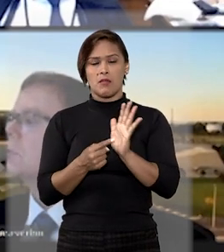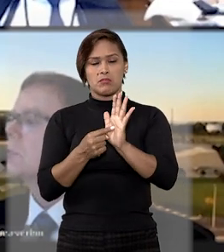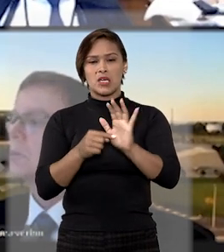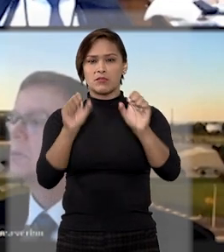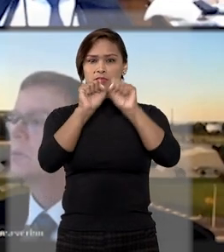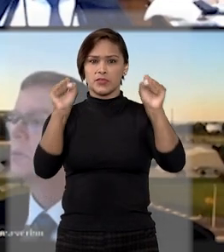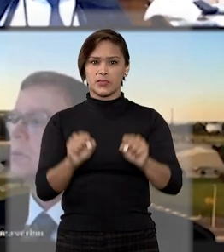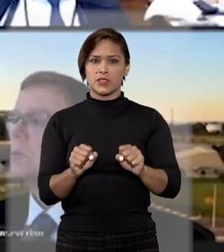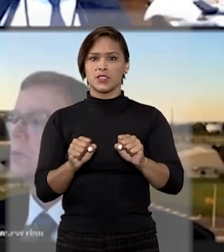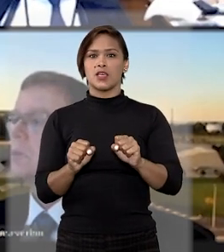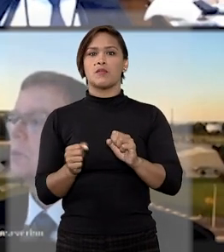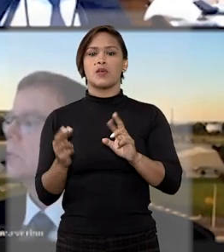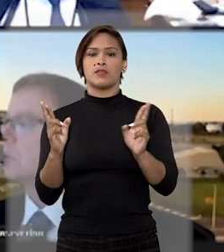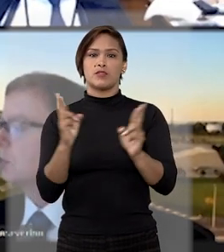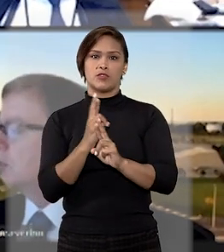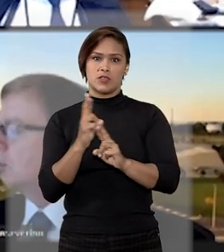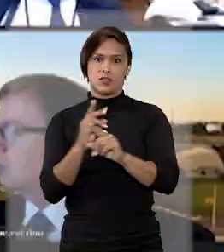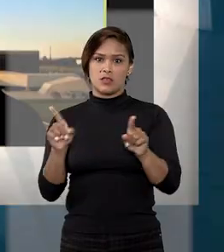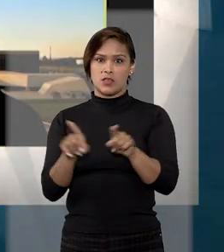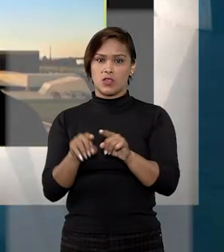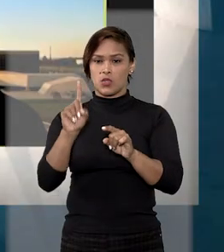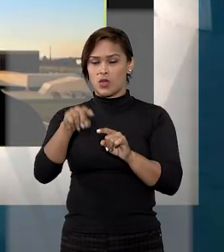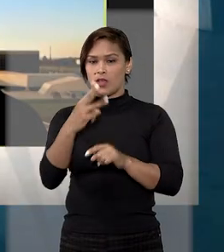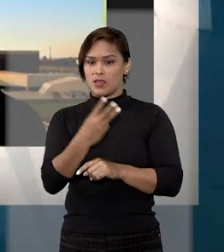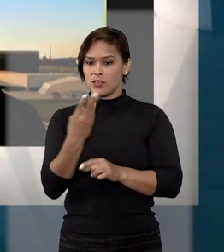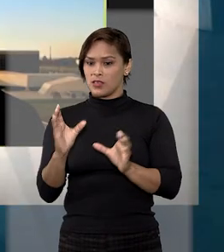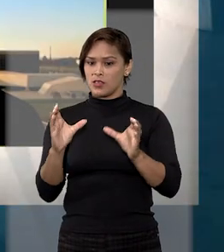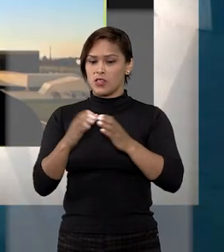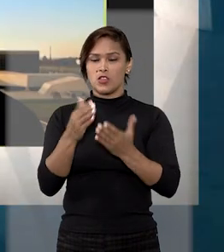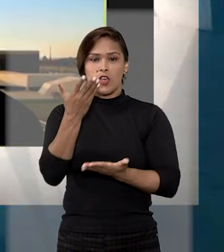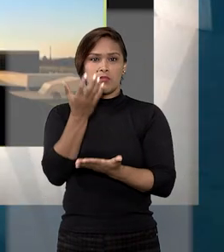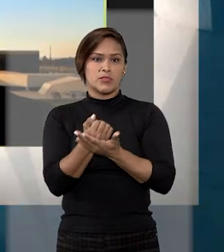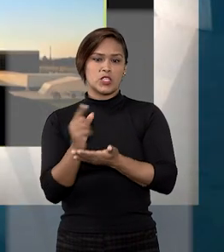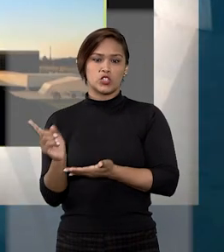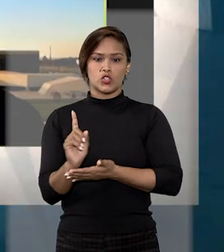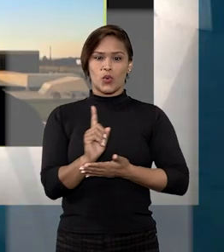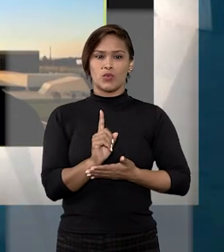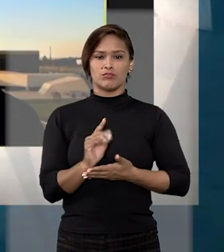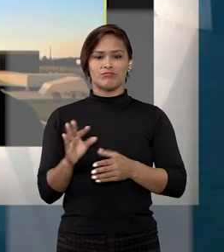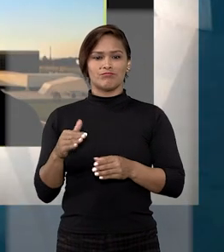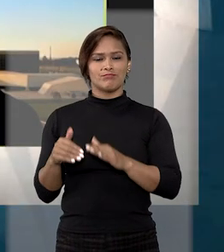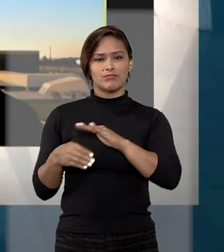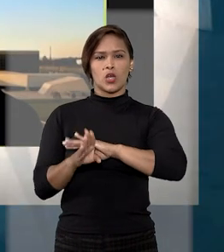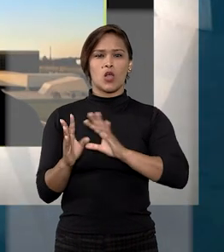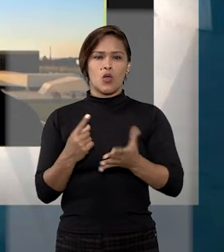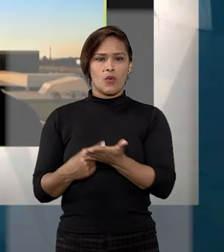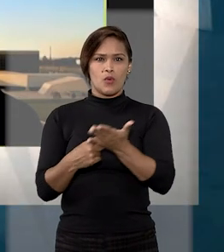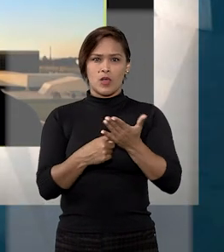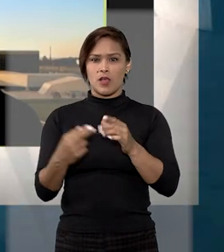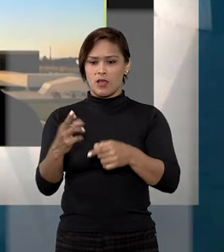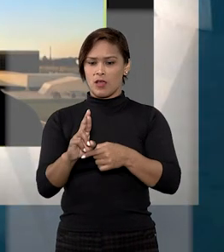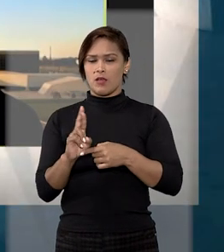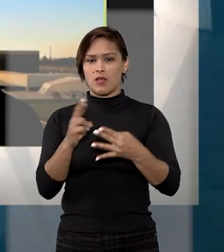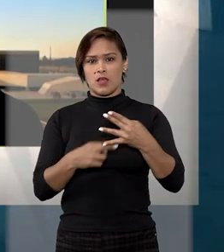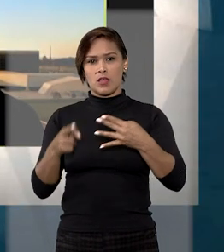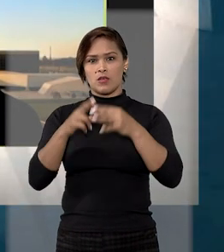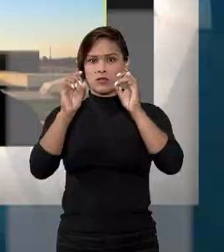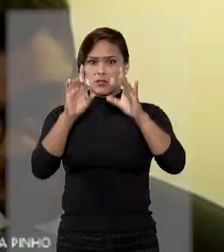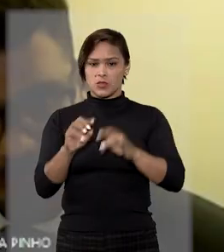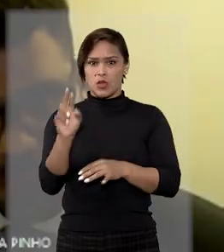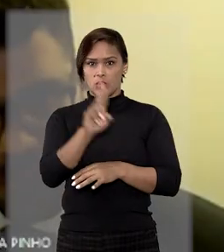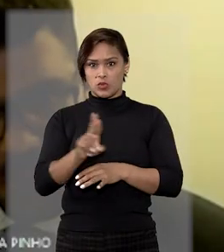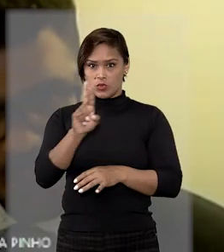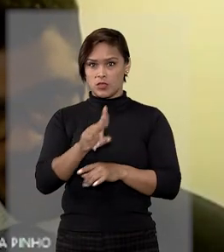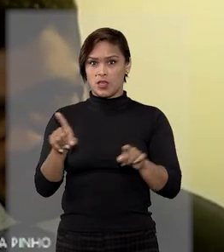apresentada no sistema da gerenciadora. A terceira turma então negou por unanimidade provimento ao recurso especial do